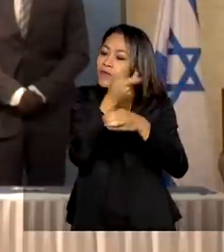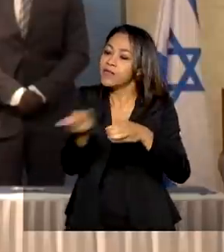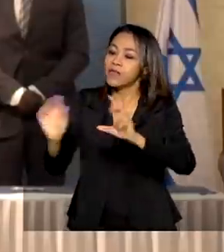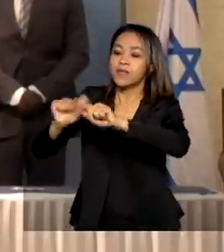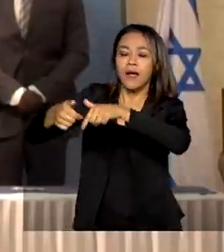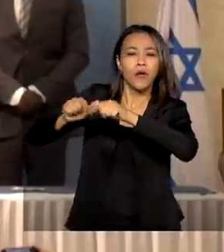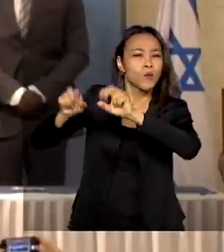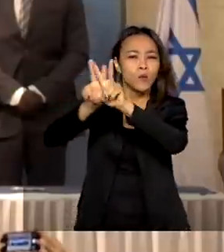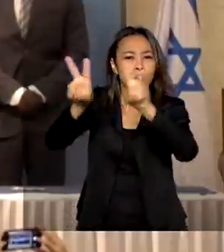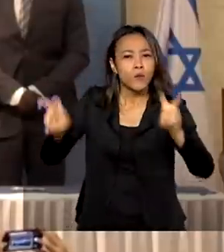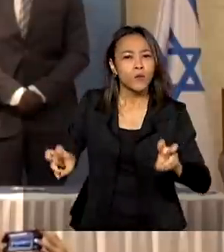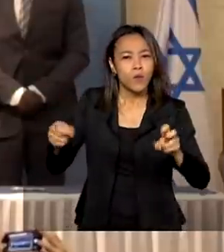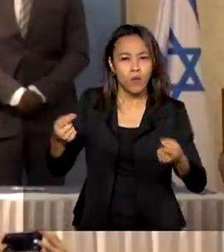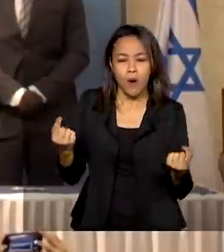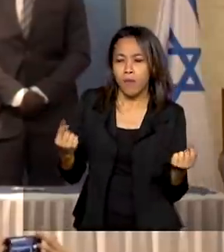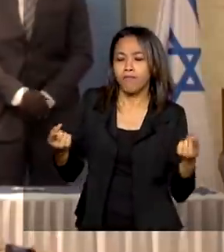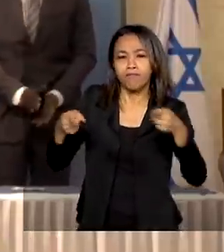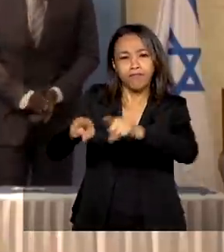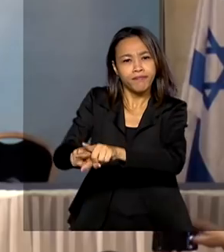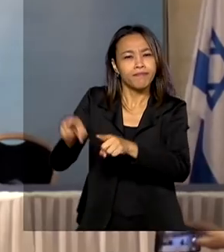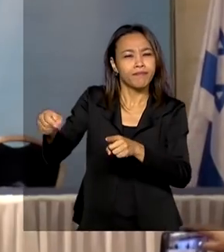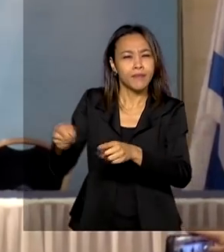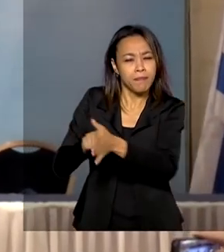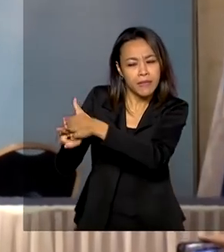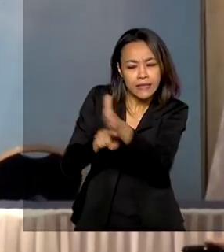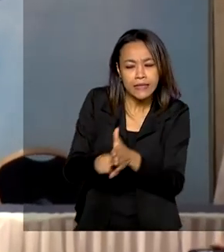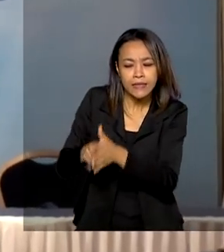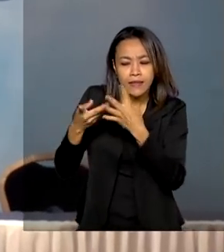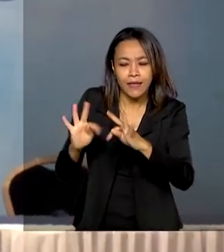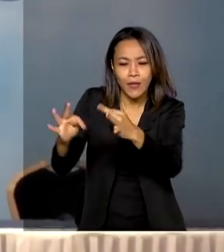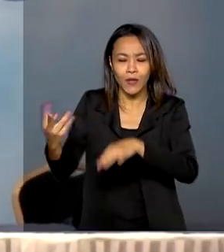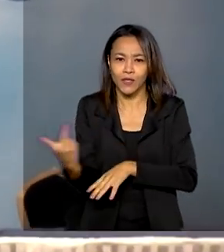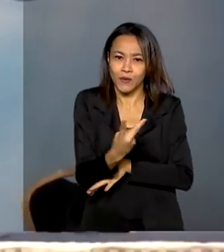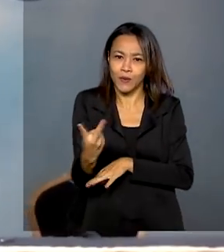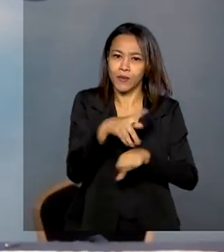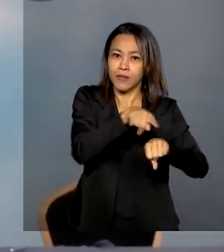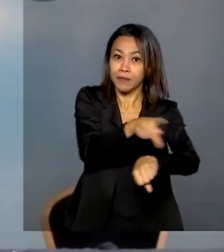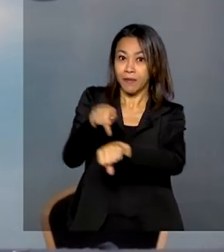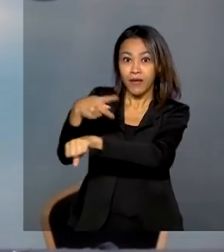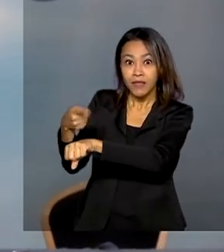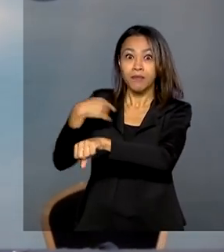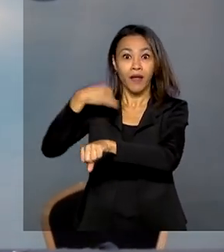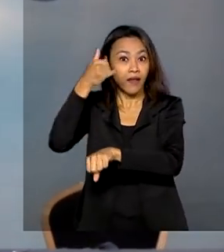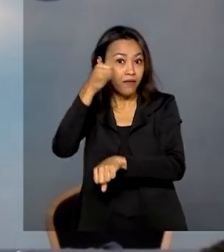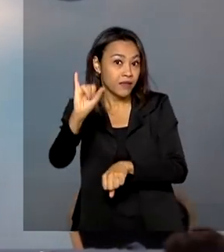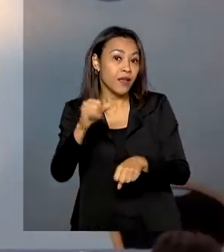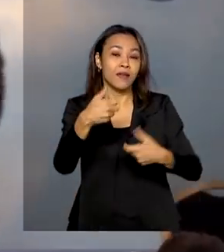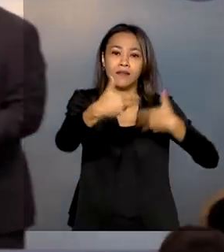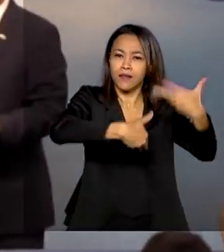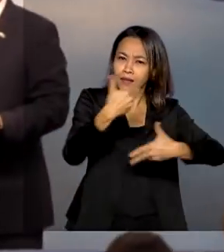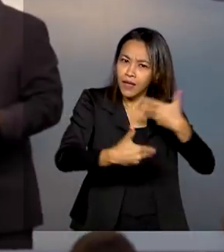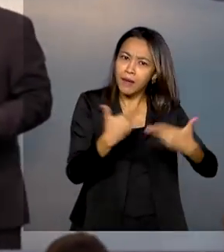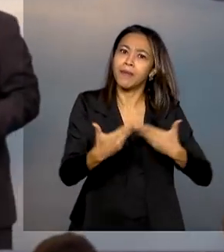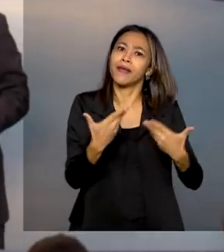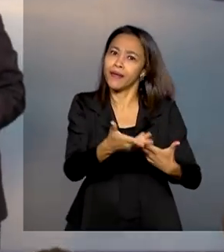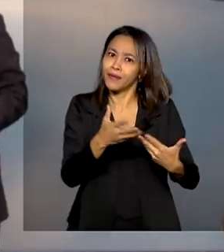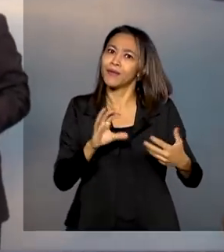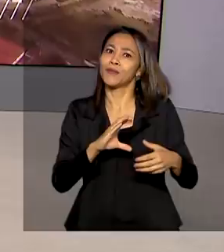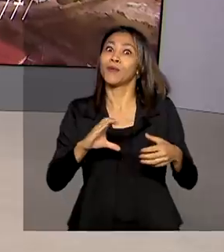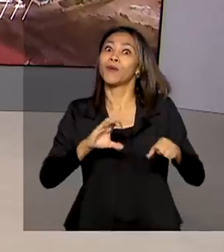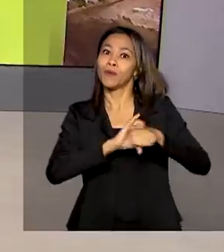tratar da cooperação científica e tecnológica entre os países para a prevenção e tratamento do novo